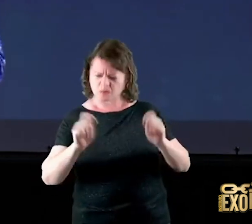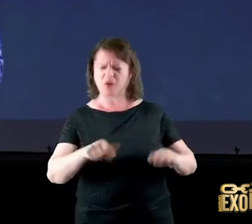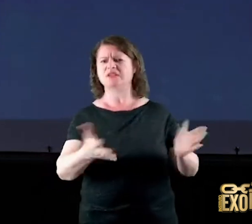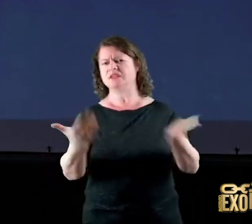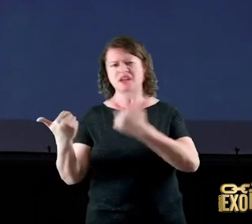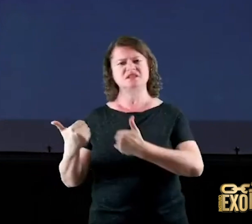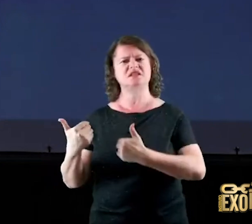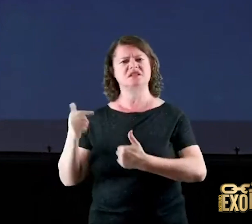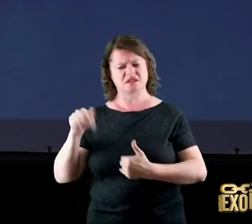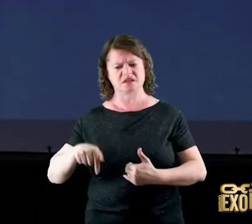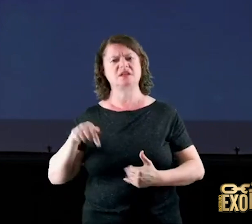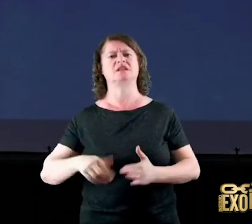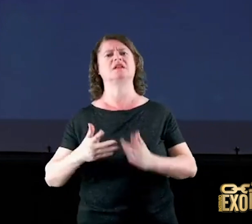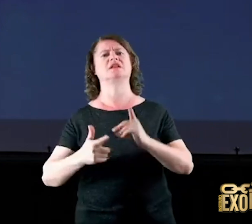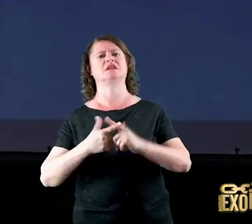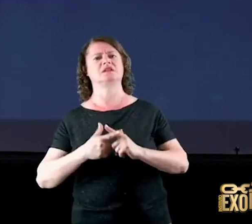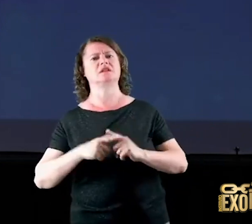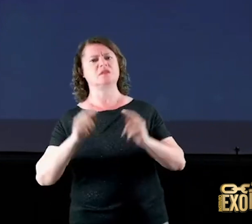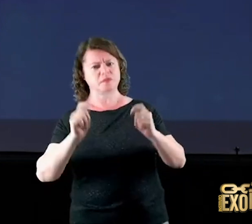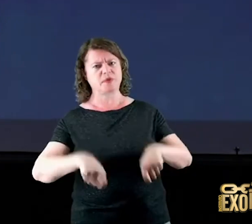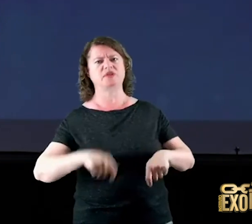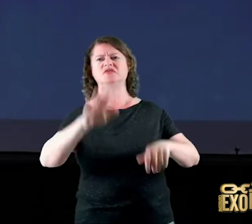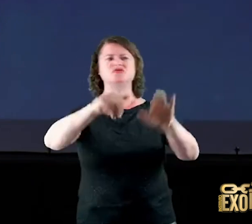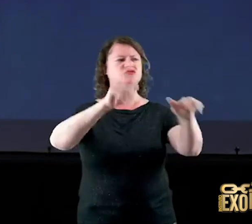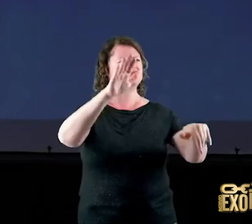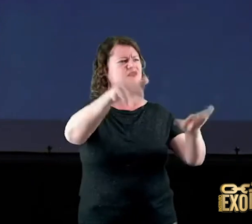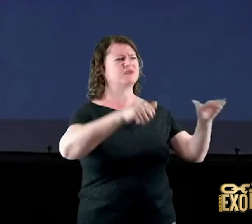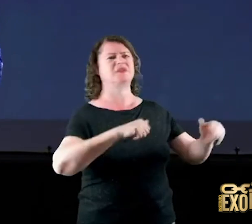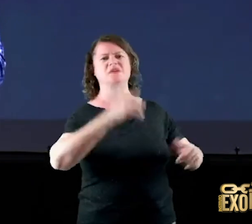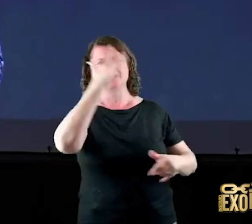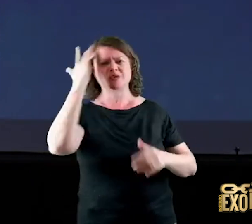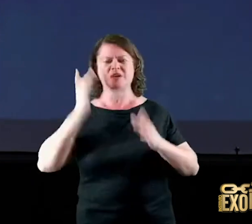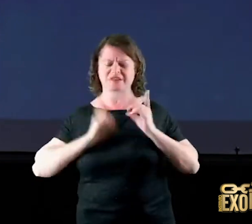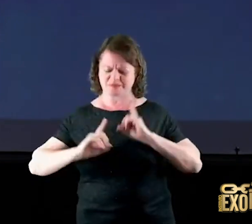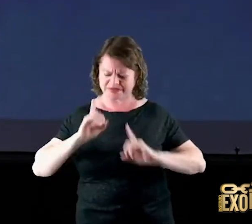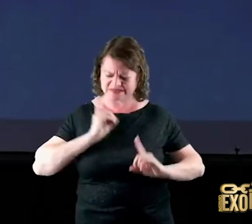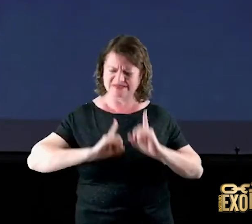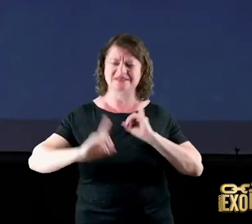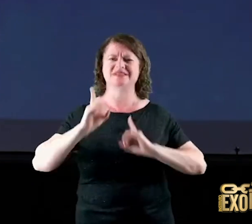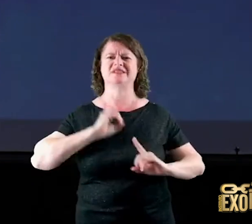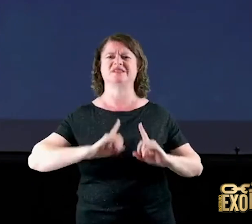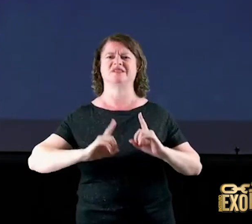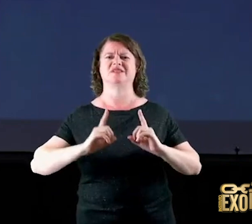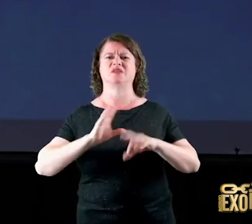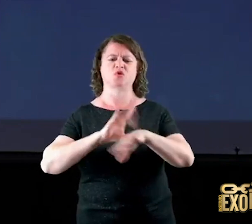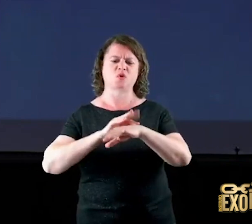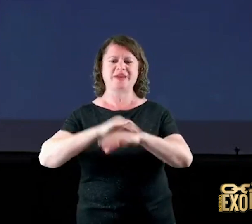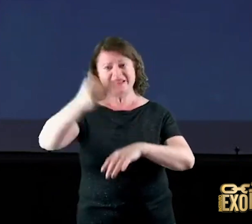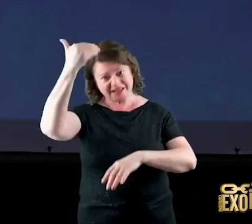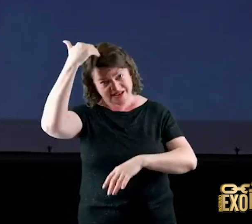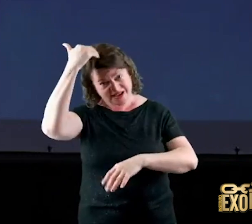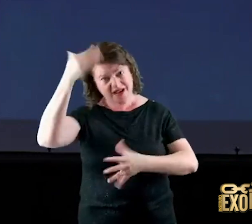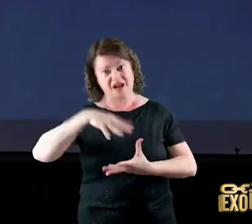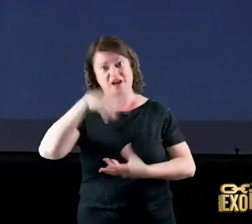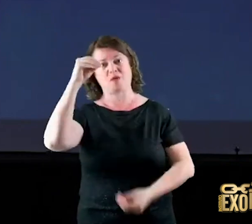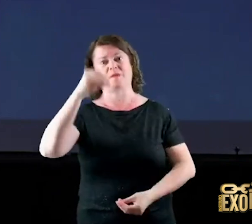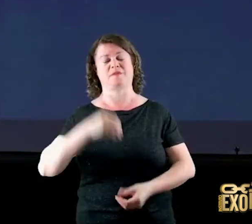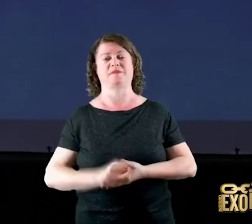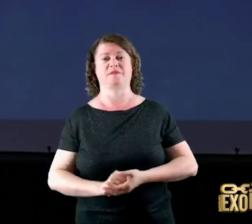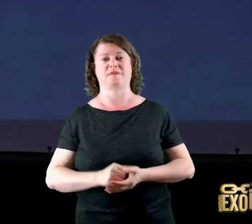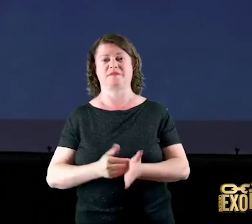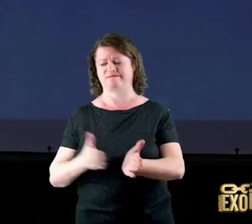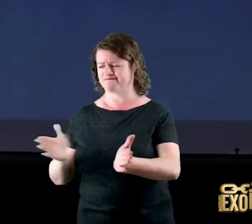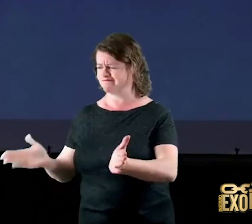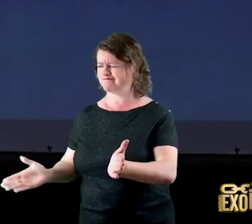os problemáticos os adoecidos de alma os perdidos os viciados